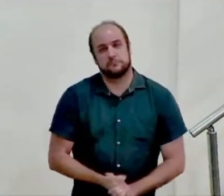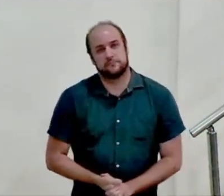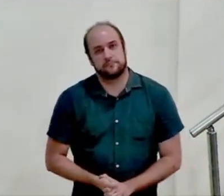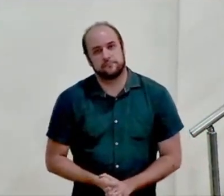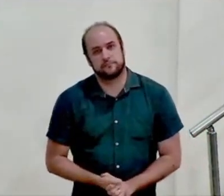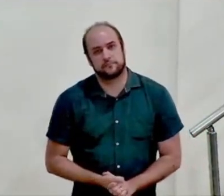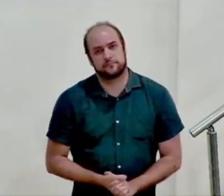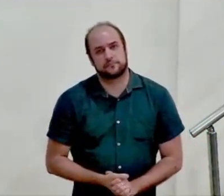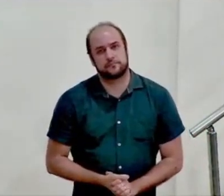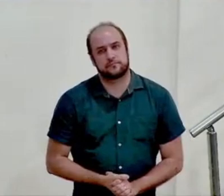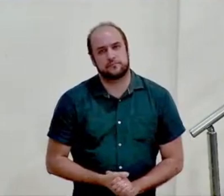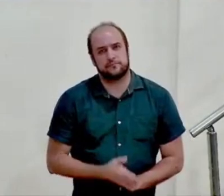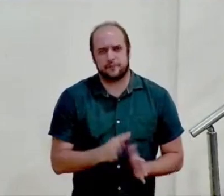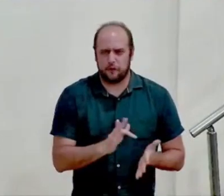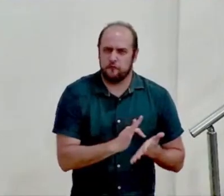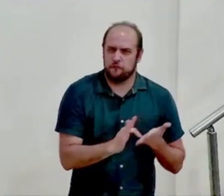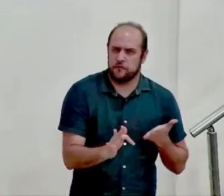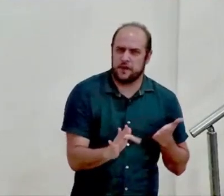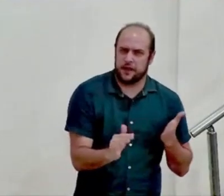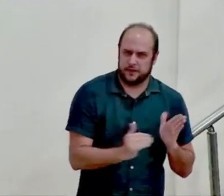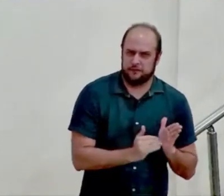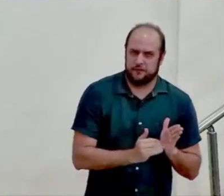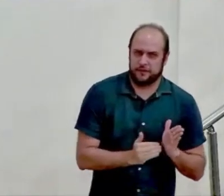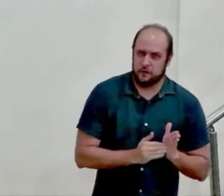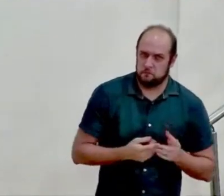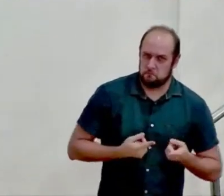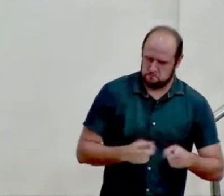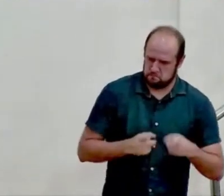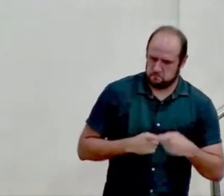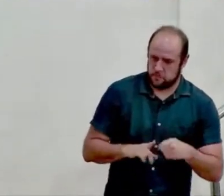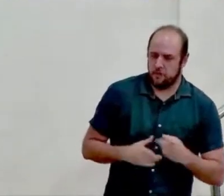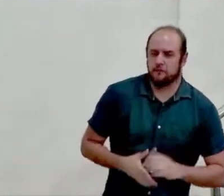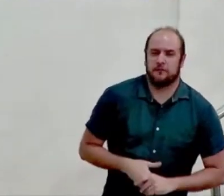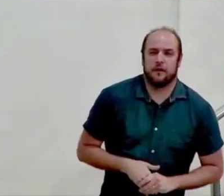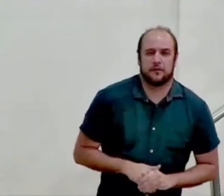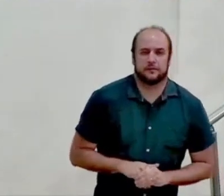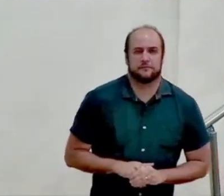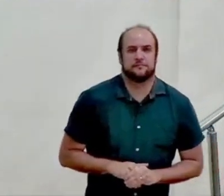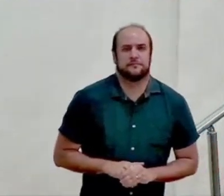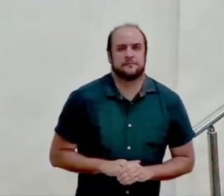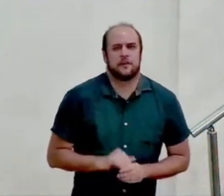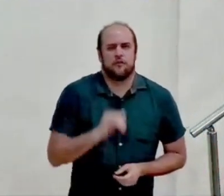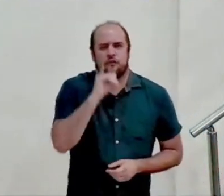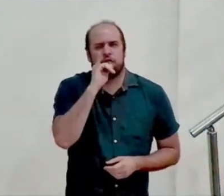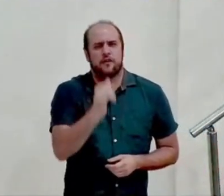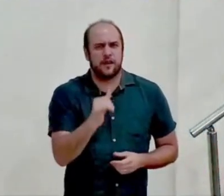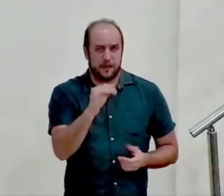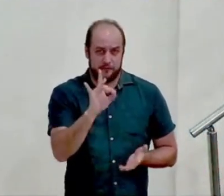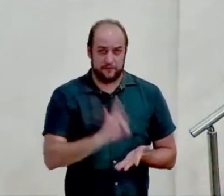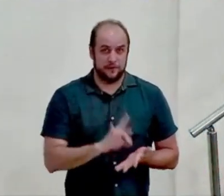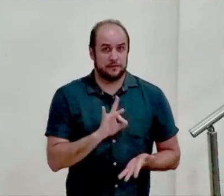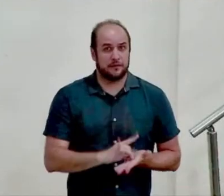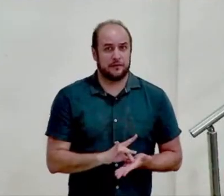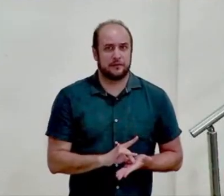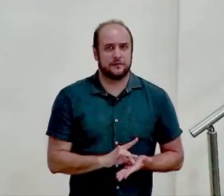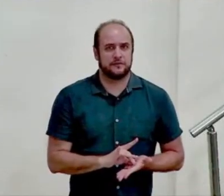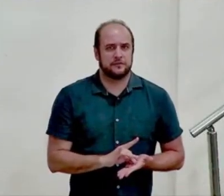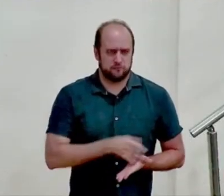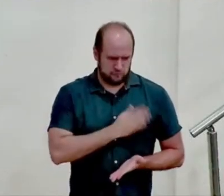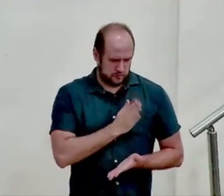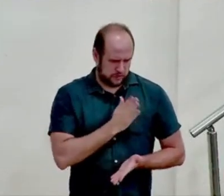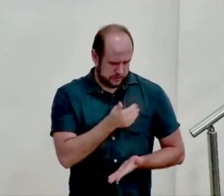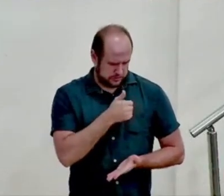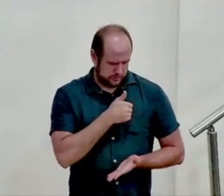e essa última frase é um tanto quanto provocativa fala a verdade em seu coração